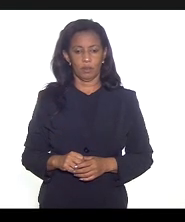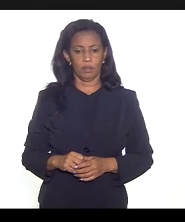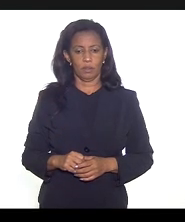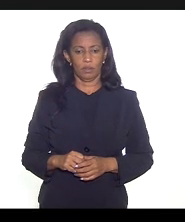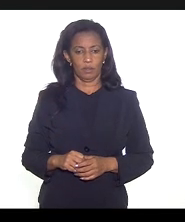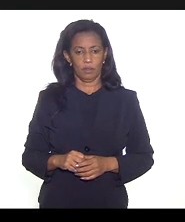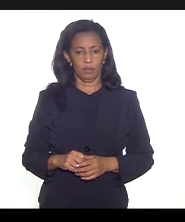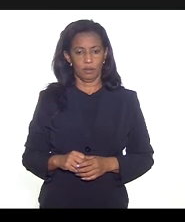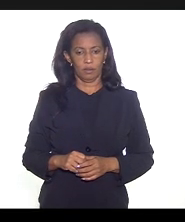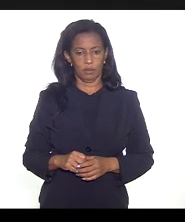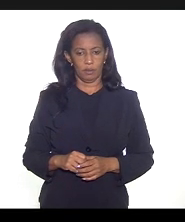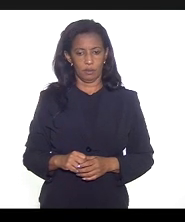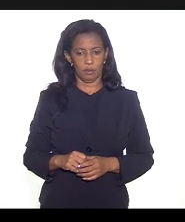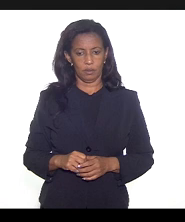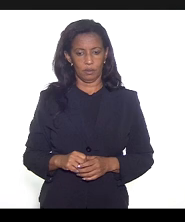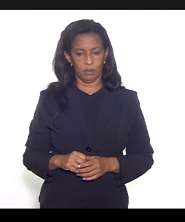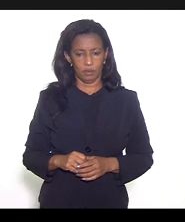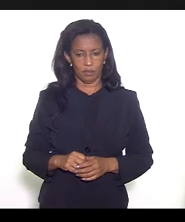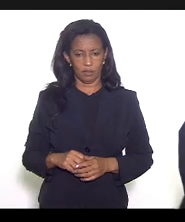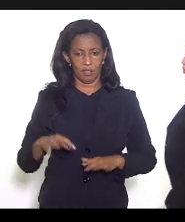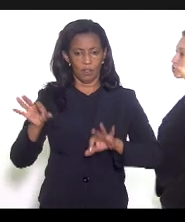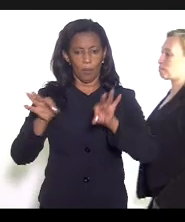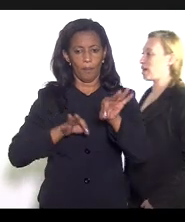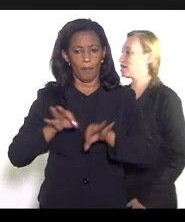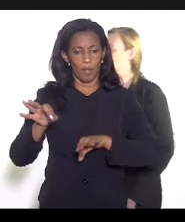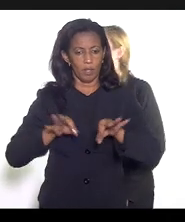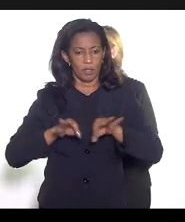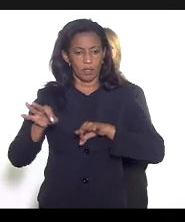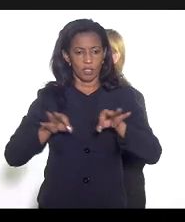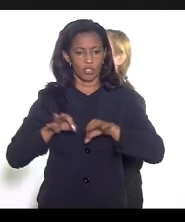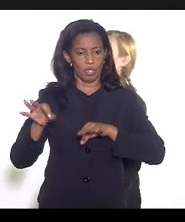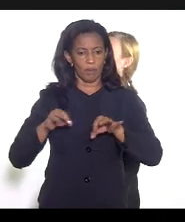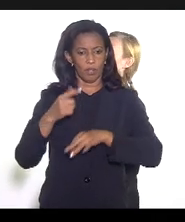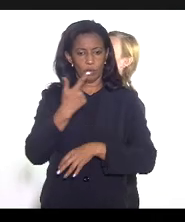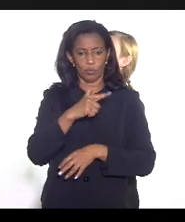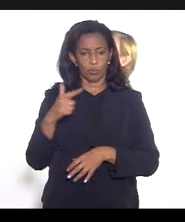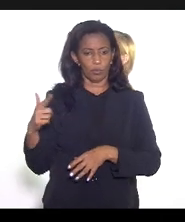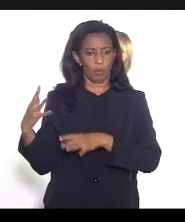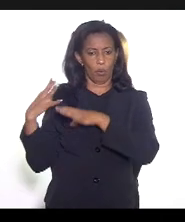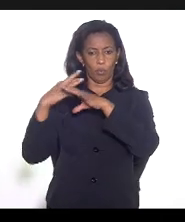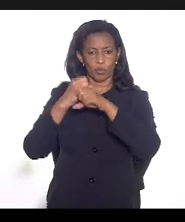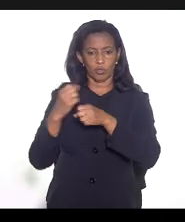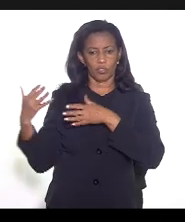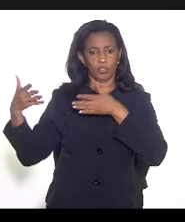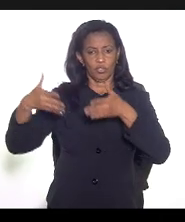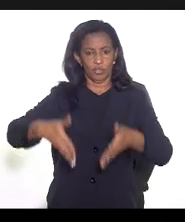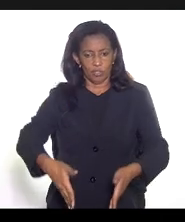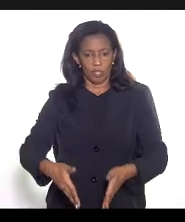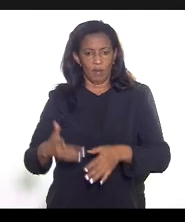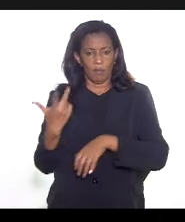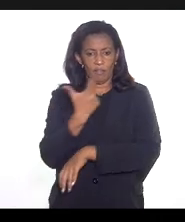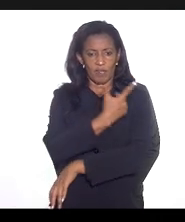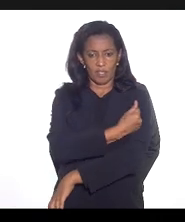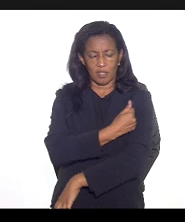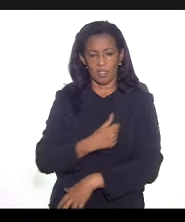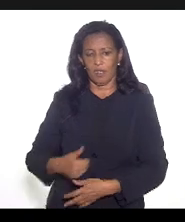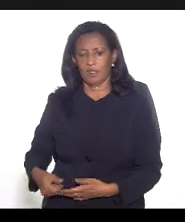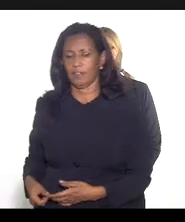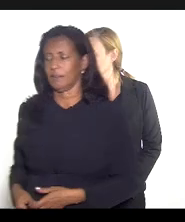é mais não tem um planejamento é mais do quantitativo que chegar vai vacinar